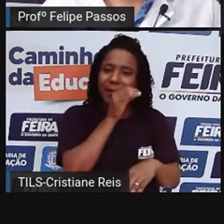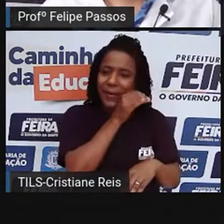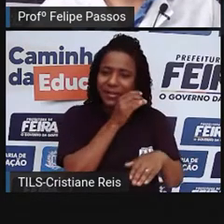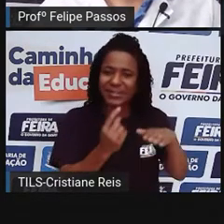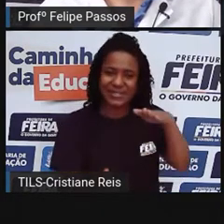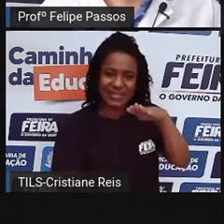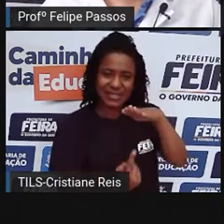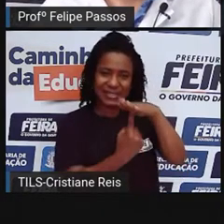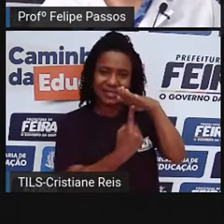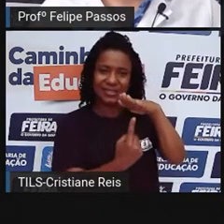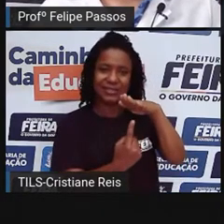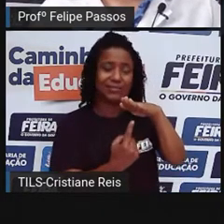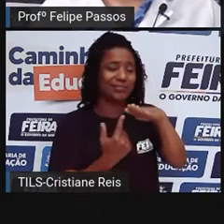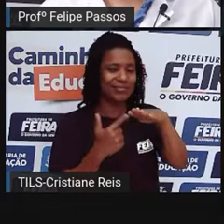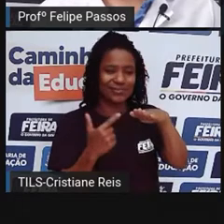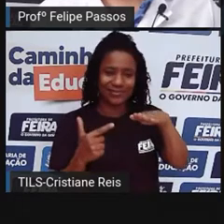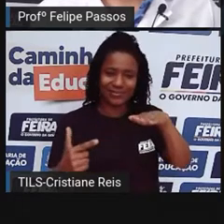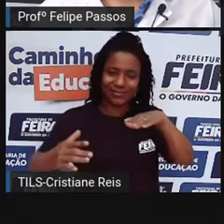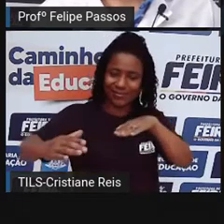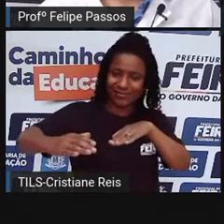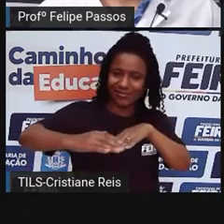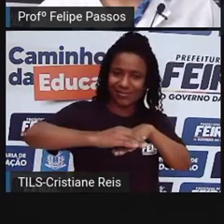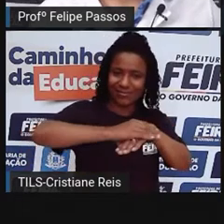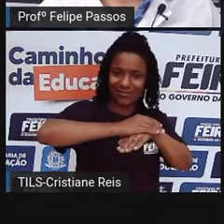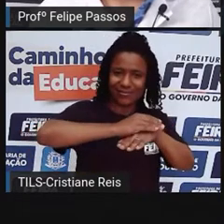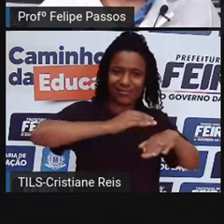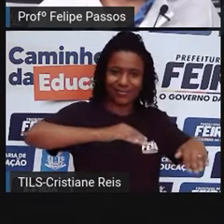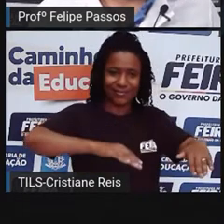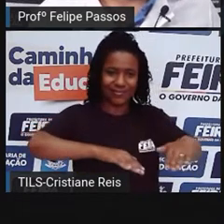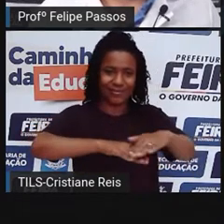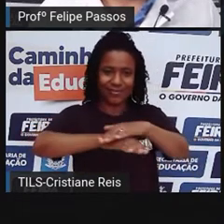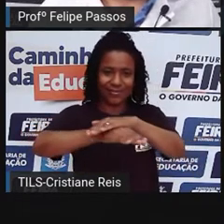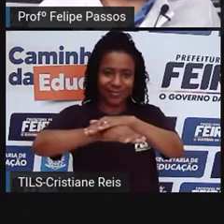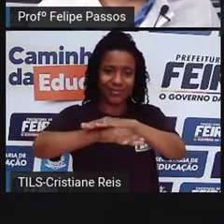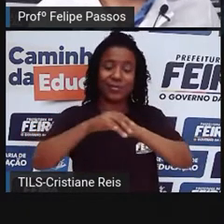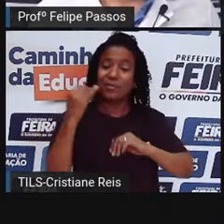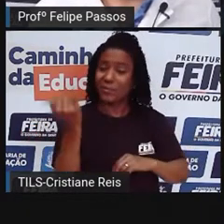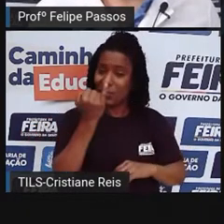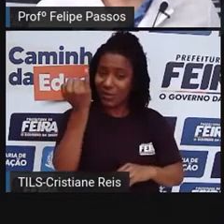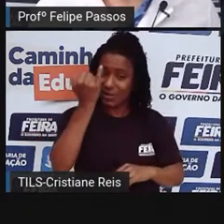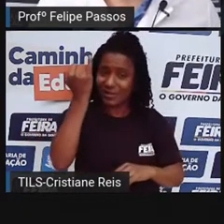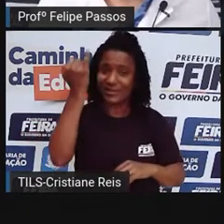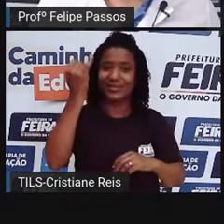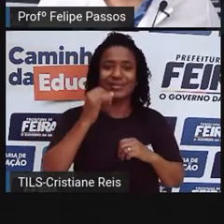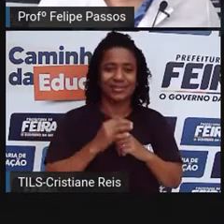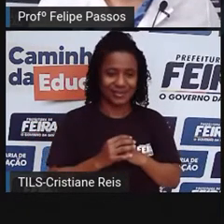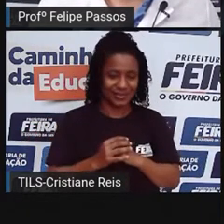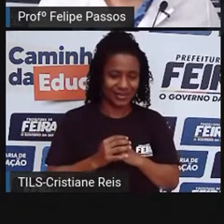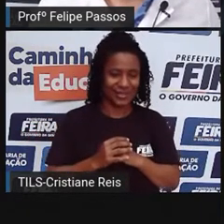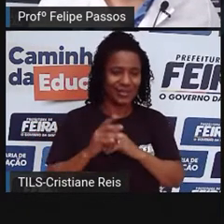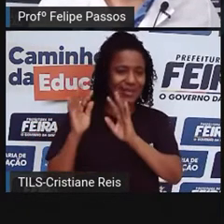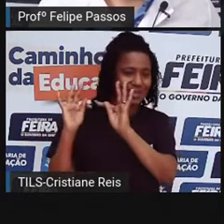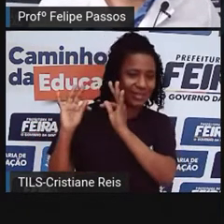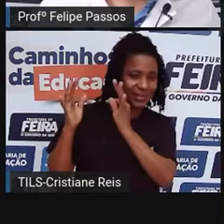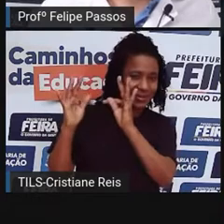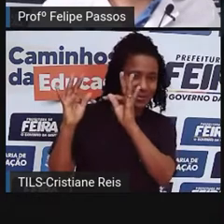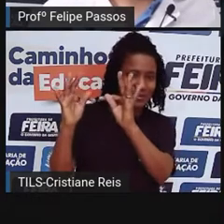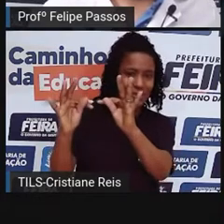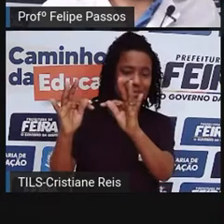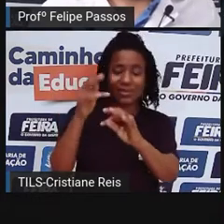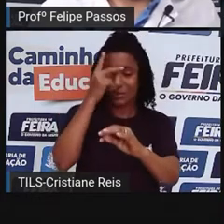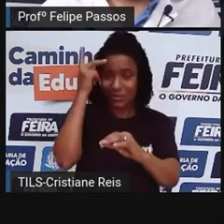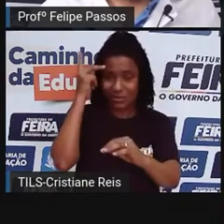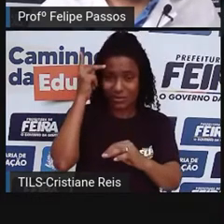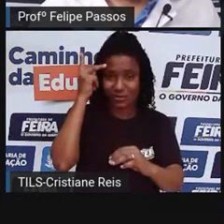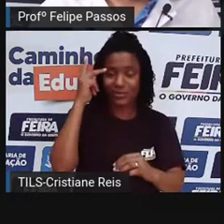de repente. Então, os calçados, eles são um marco histórico, tecnológico do transporte humano. Boa parte